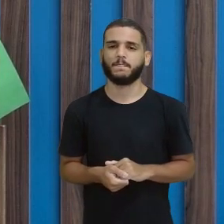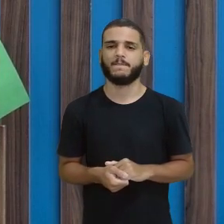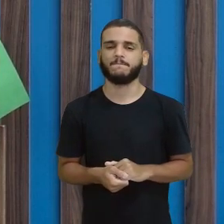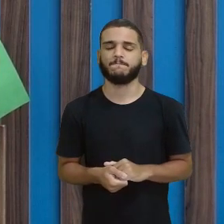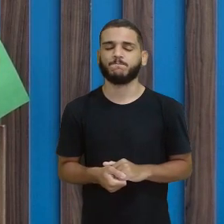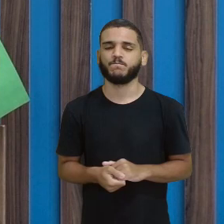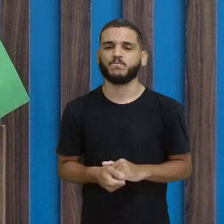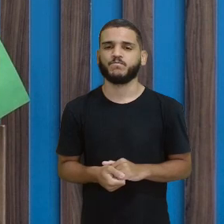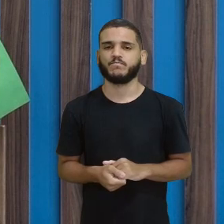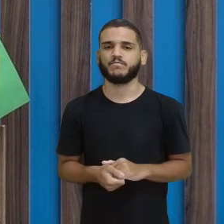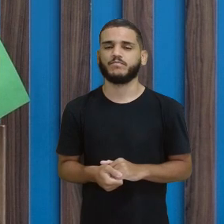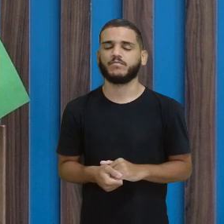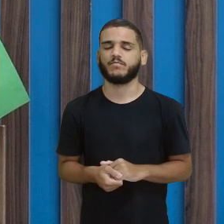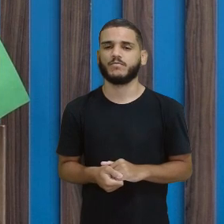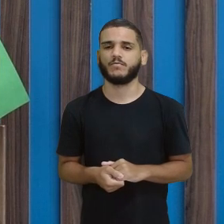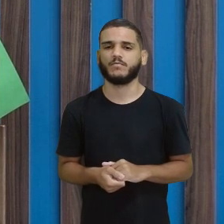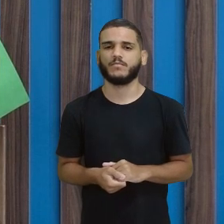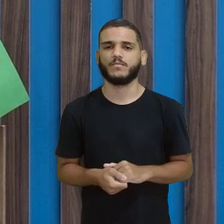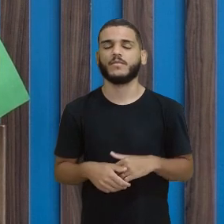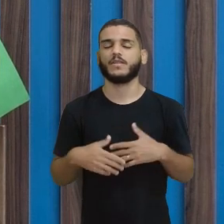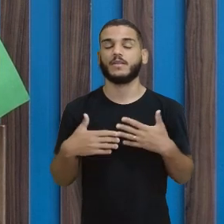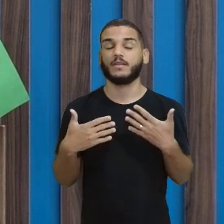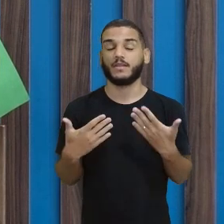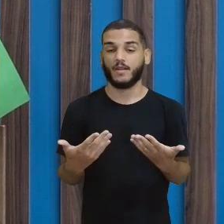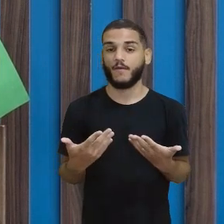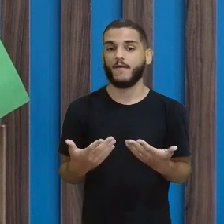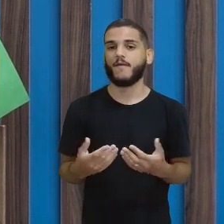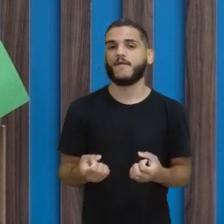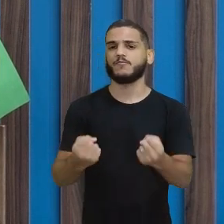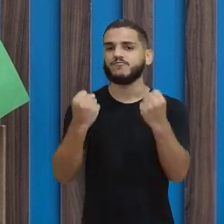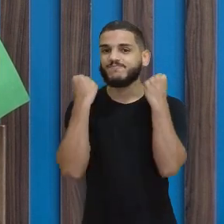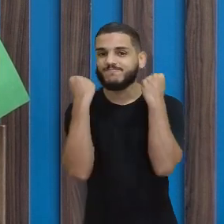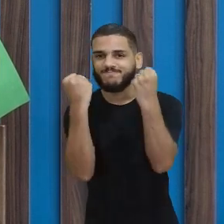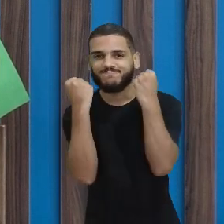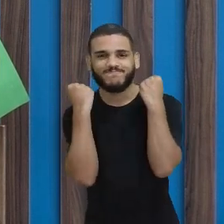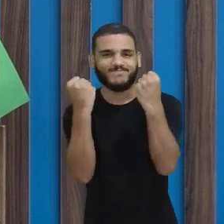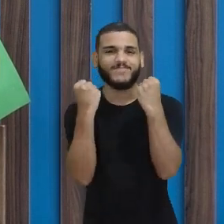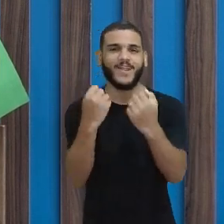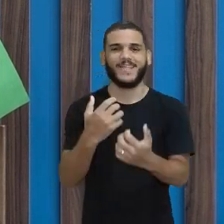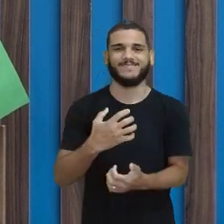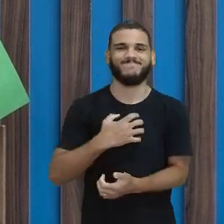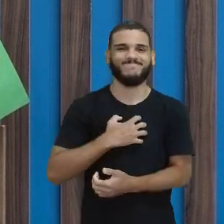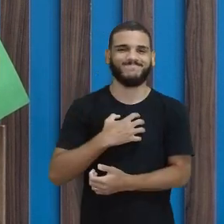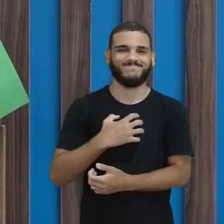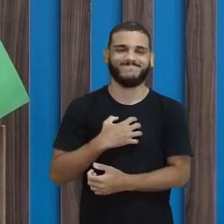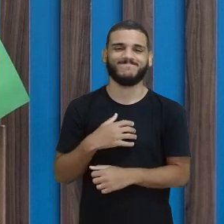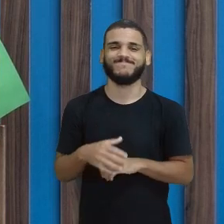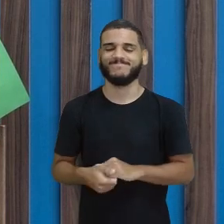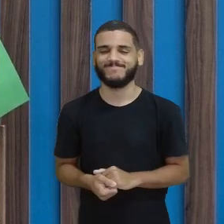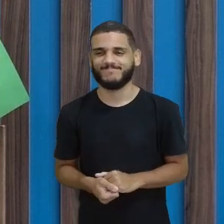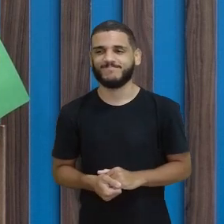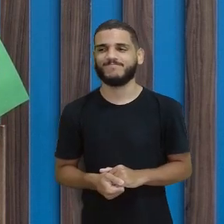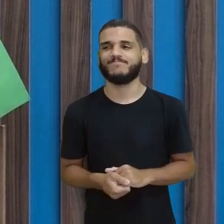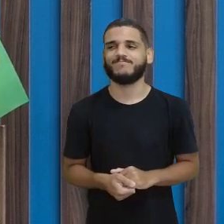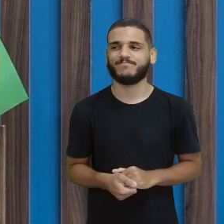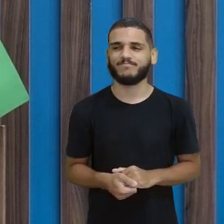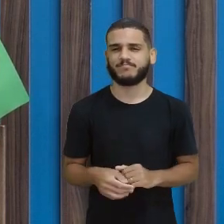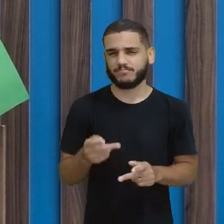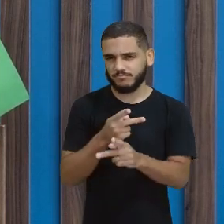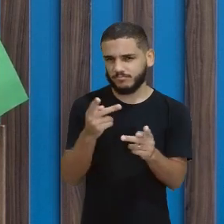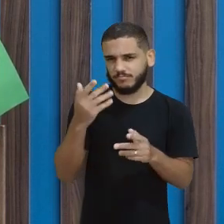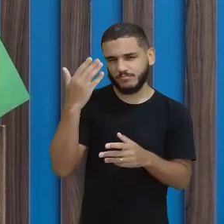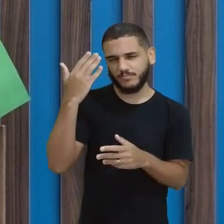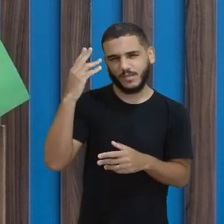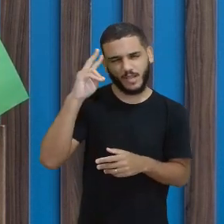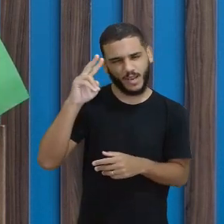B-R-A-R, vibrar. E aí? Vibrar, primeira palavrinha. Vocês lembram